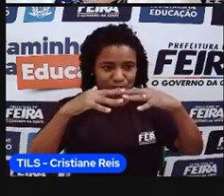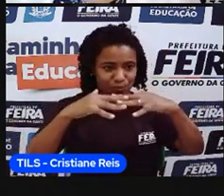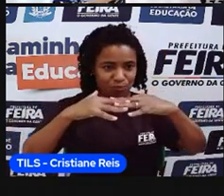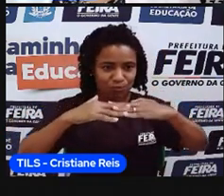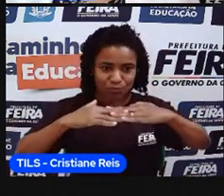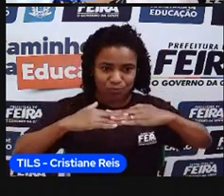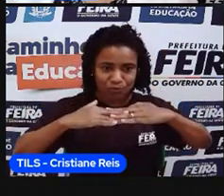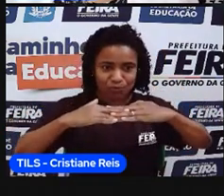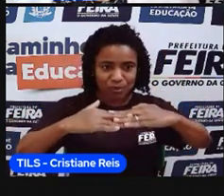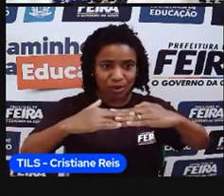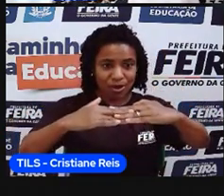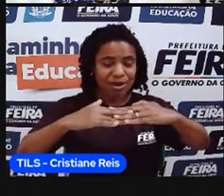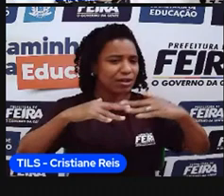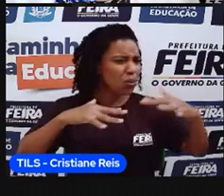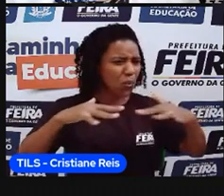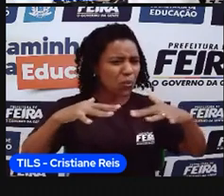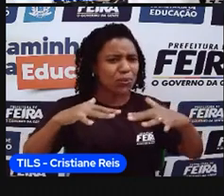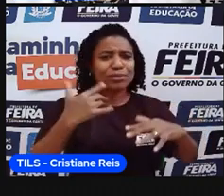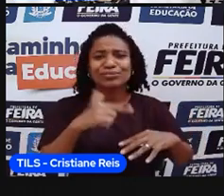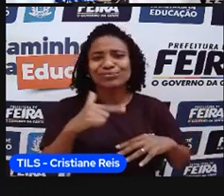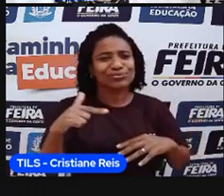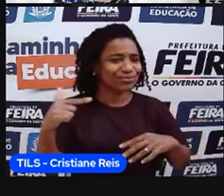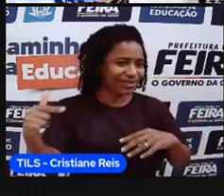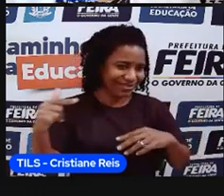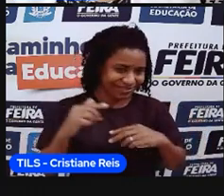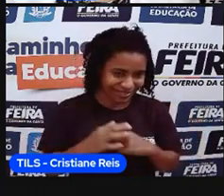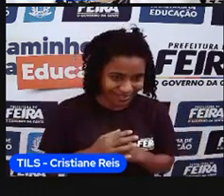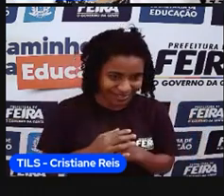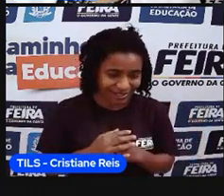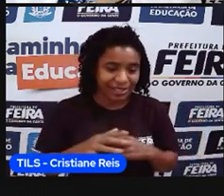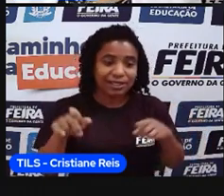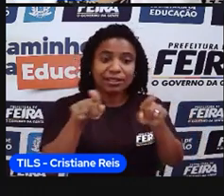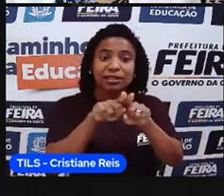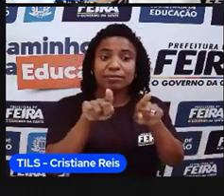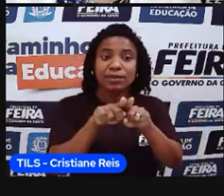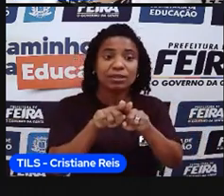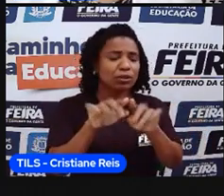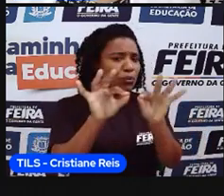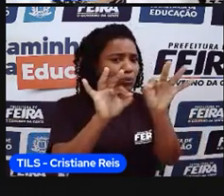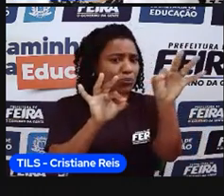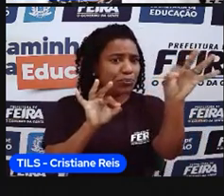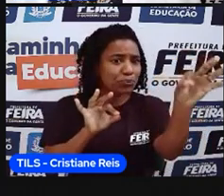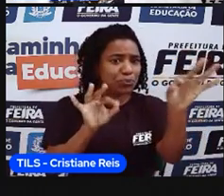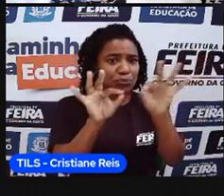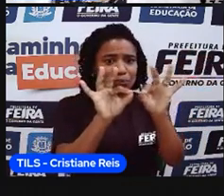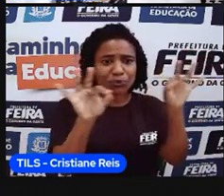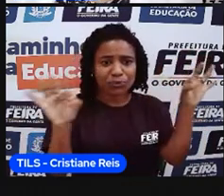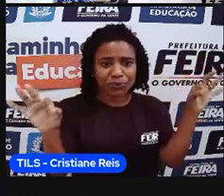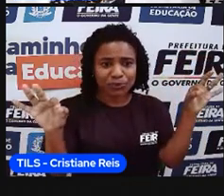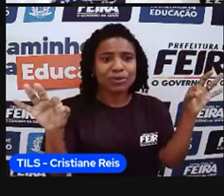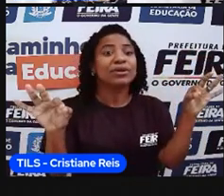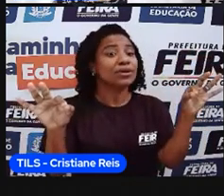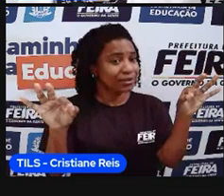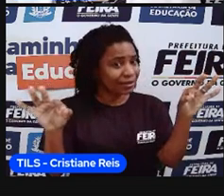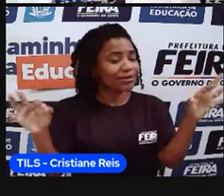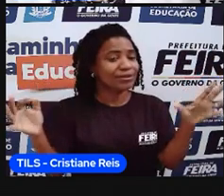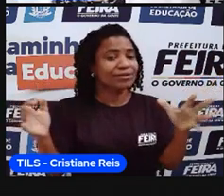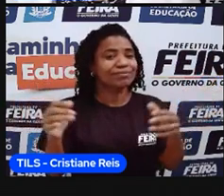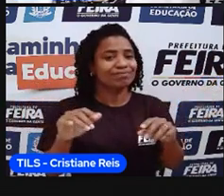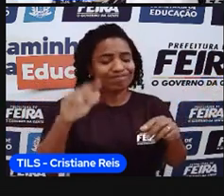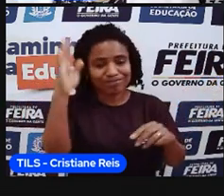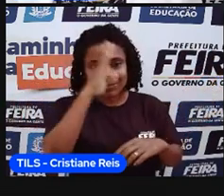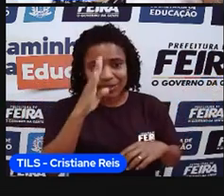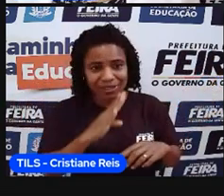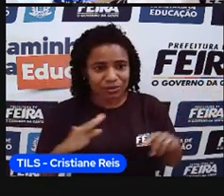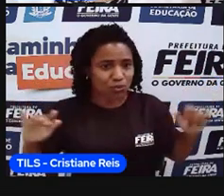muitos terremotos. E a extensão da gente mudou, né, atualmente, para vocês gravarem isso aí, que é 8 mil, nas